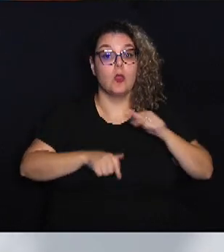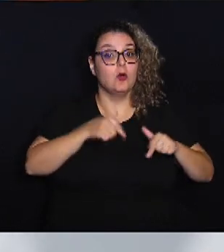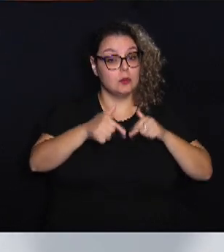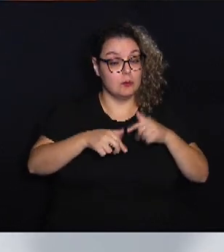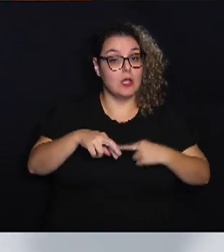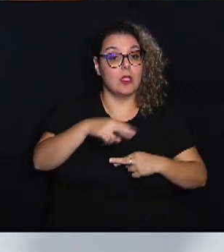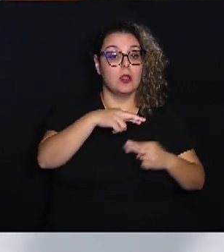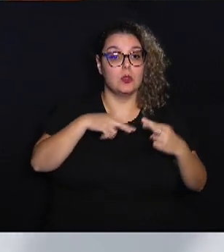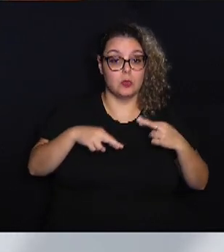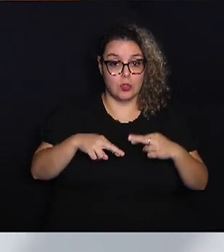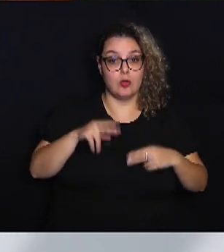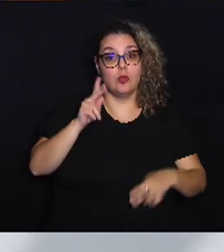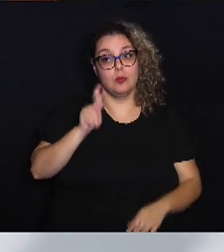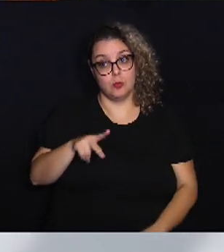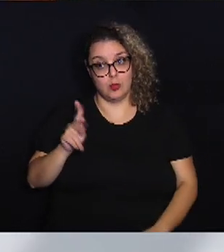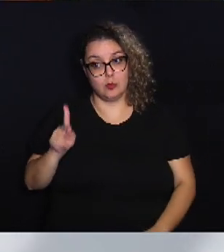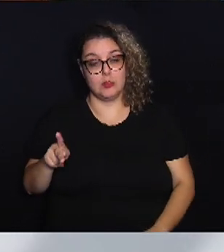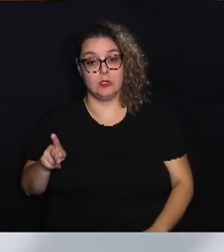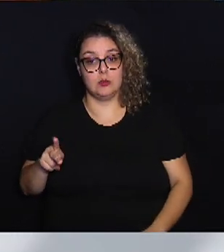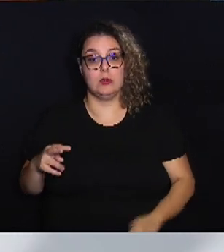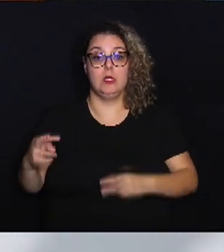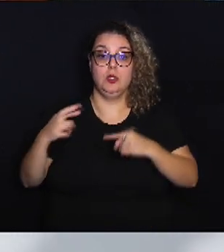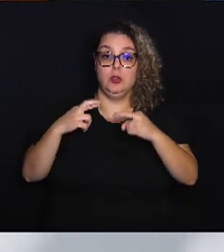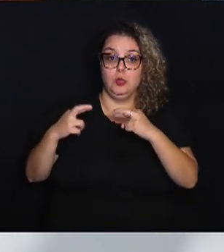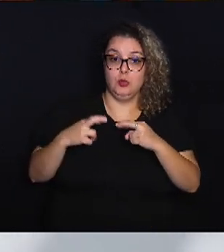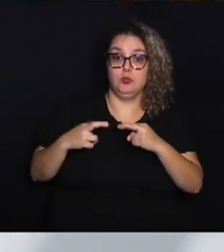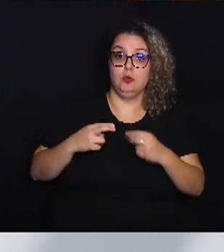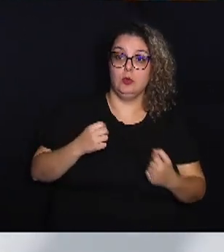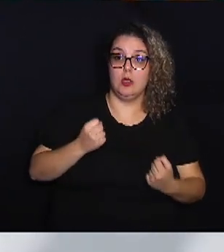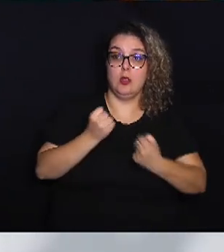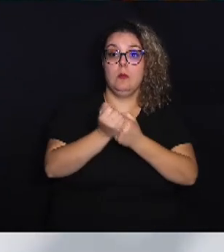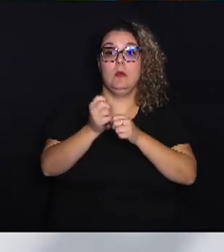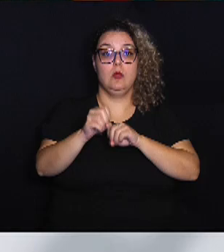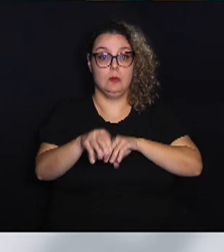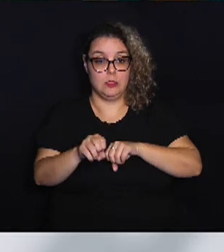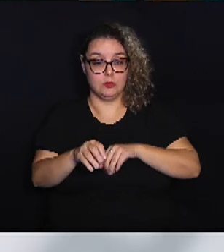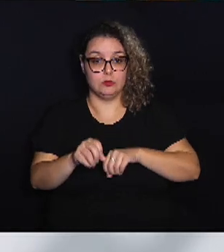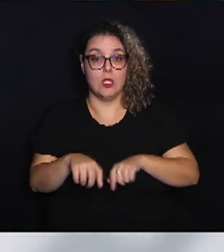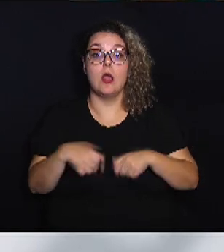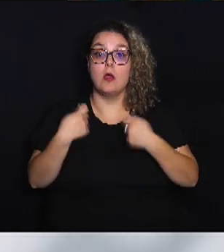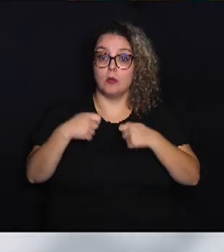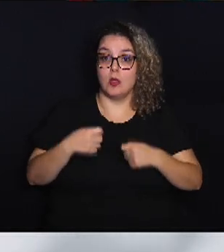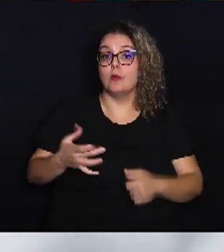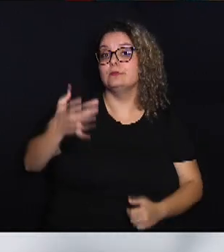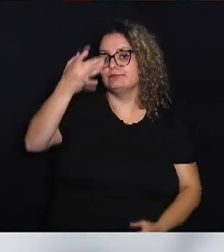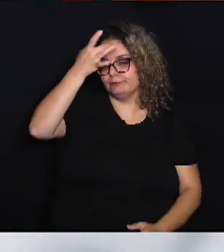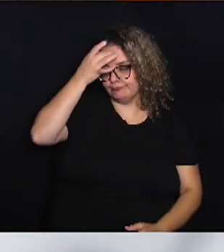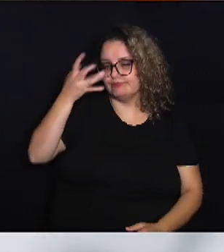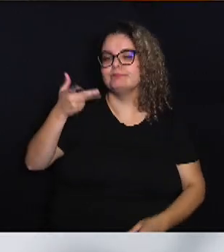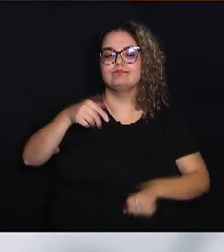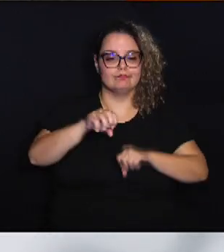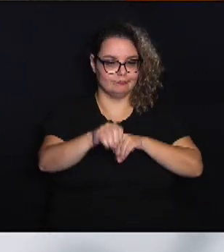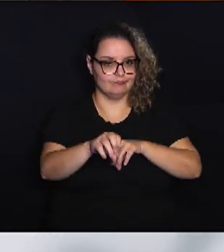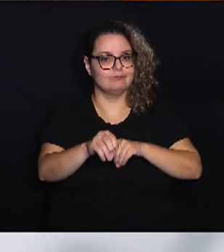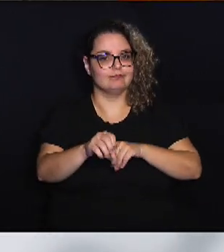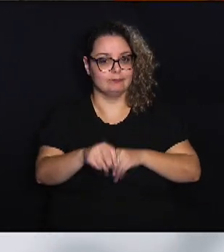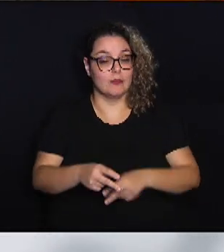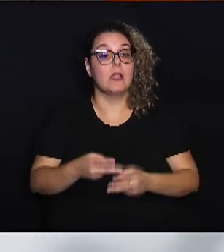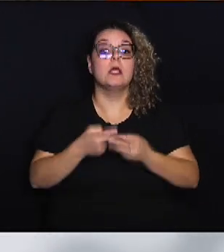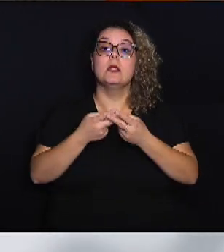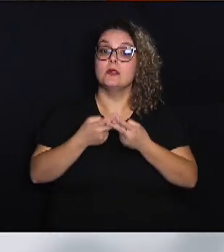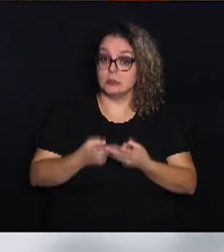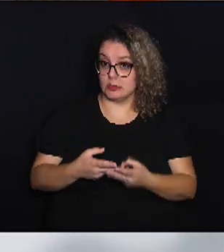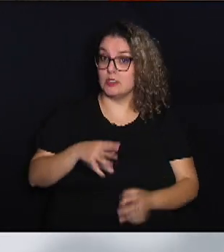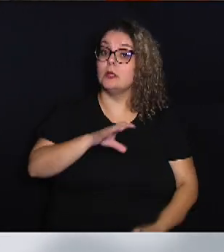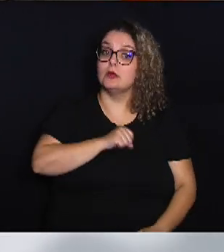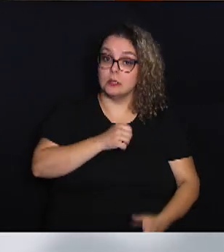trabalho está ligado ao do professor e é considerado um apoio educacional. Bom, é preciso ter vocação para ensinar, ser paciente e